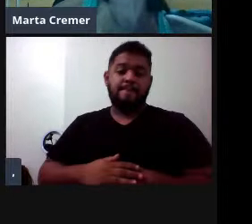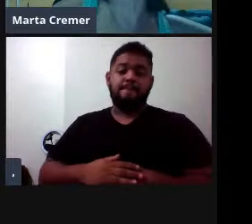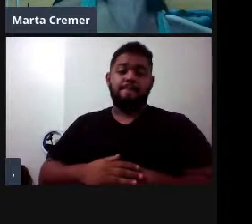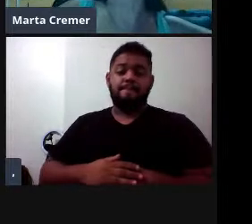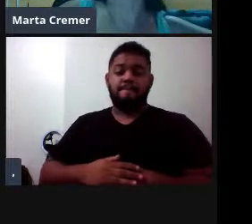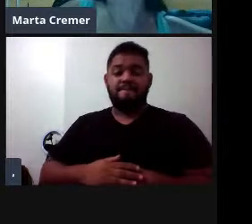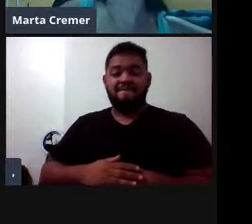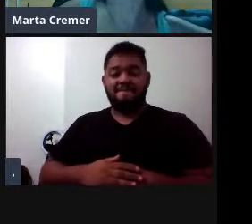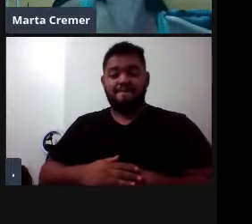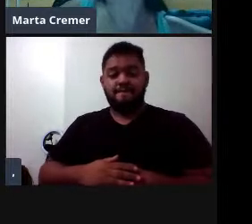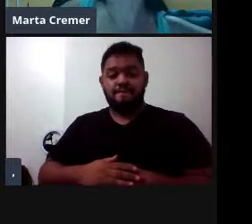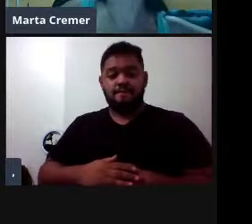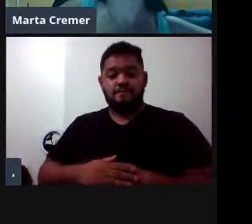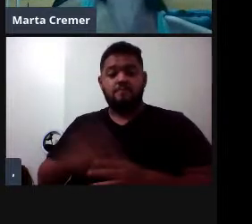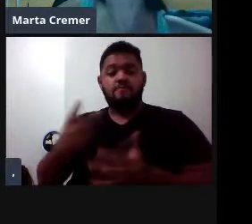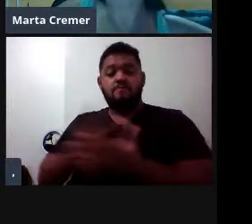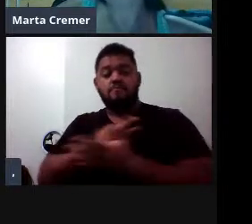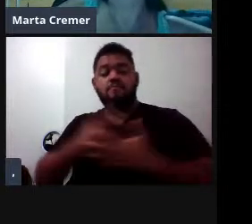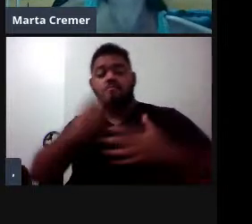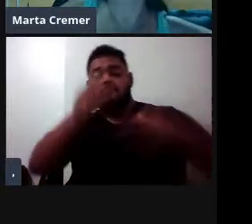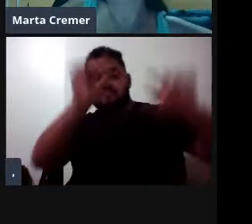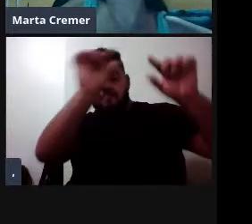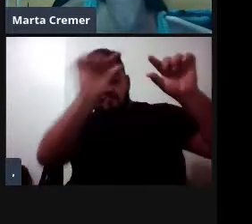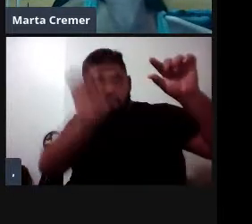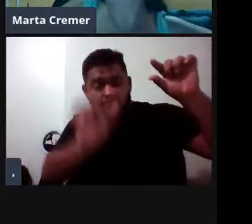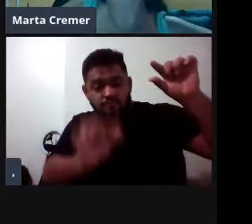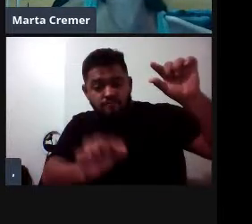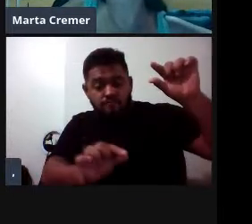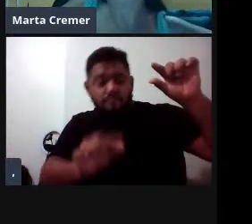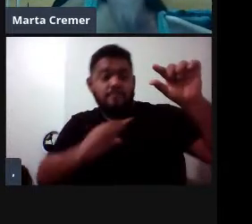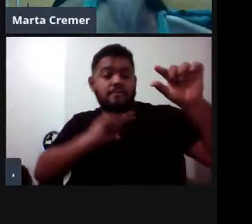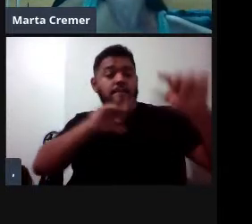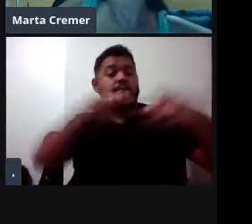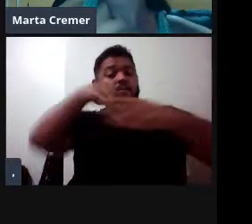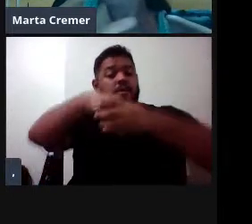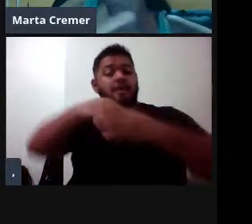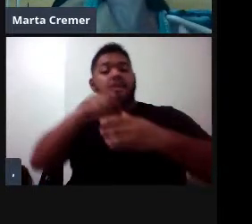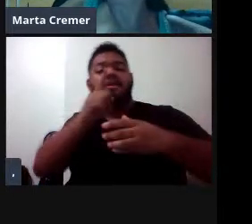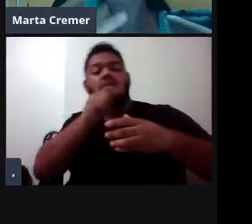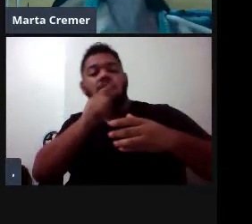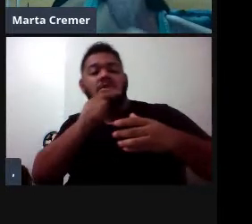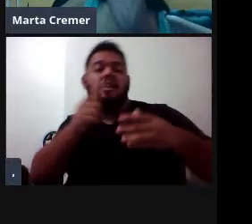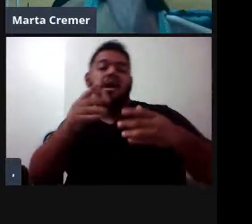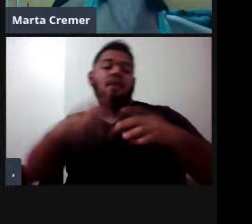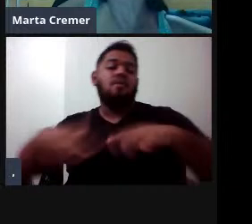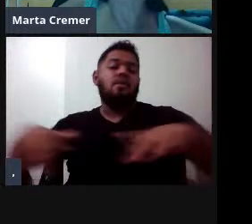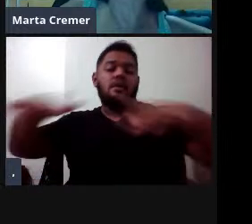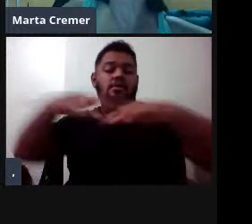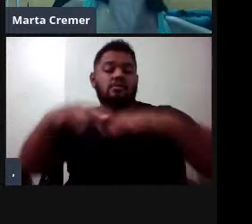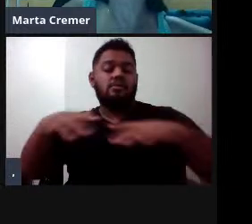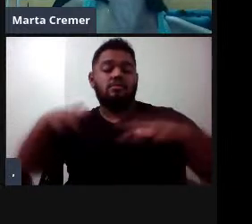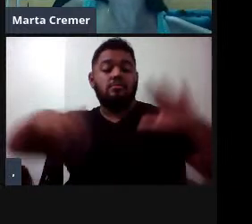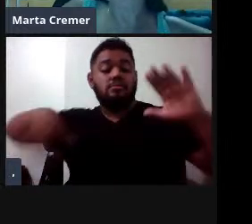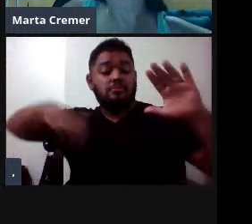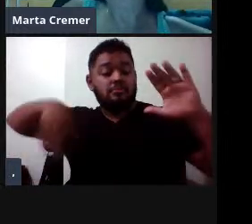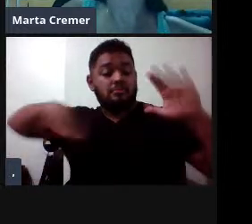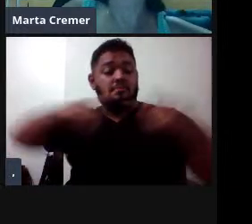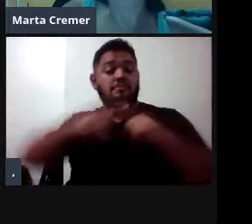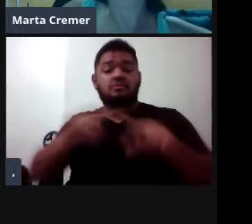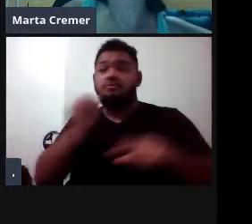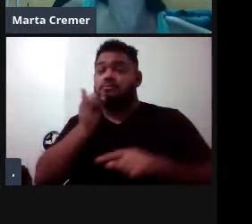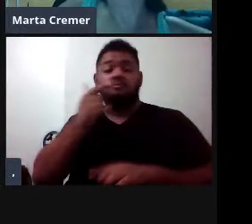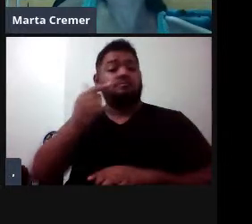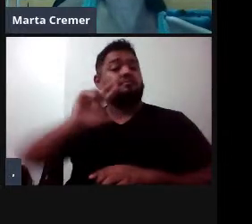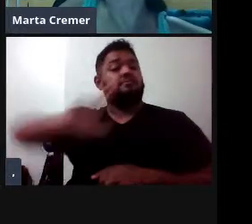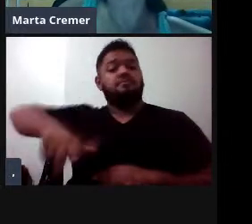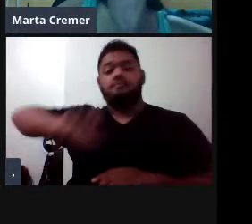quando ocorre nas regiões costeiras, ela também adentra os ambientes marinhos, né, ela em princípio não é considerada uma espécie marinha, ela é